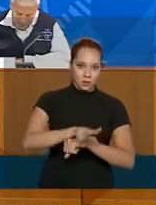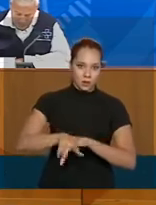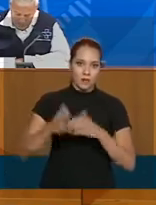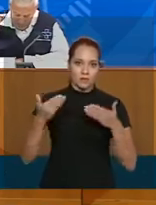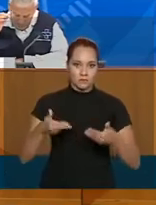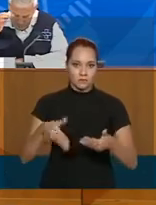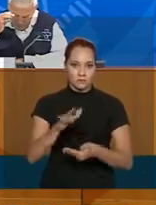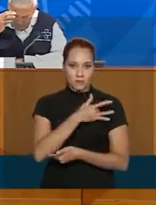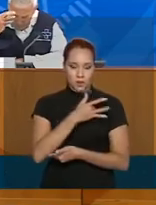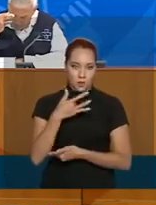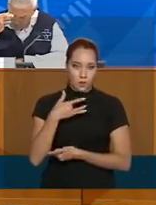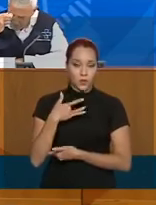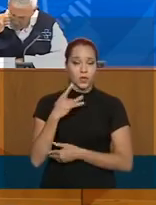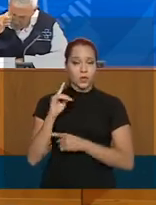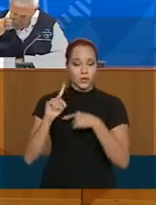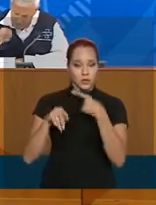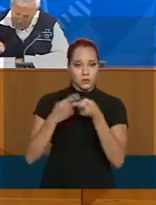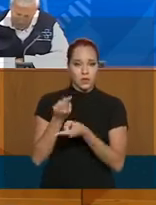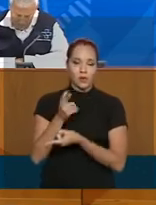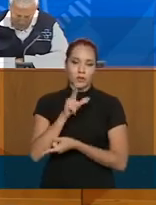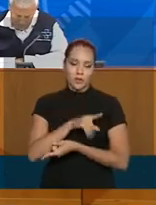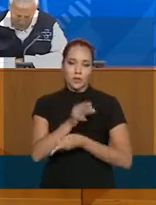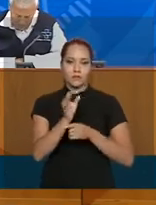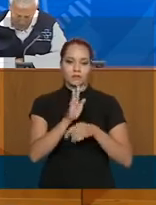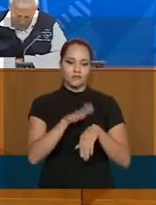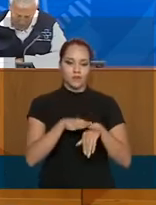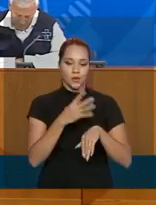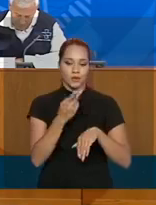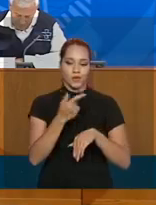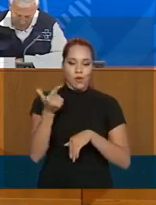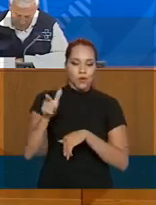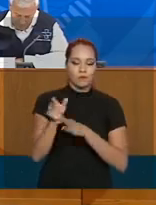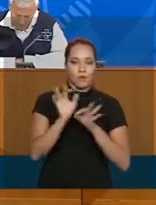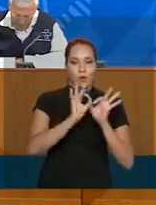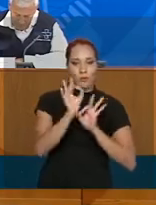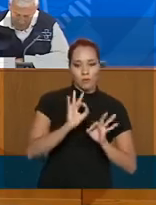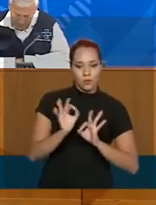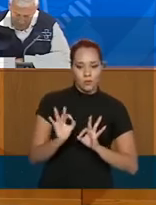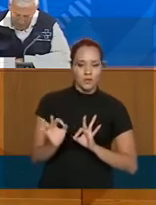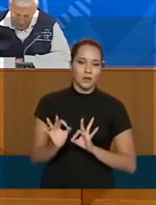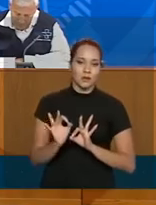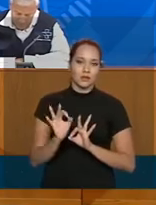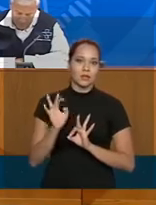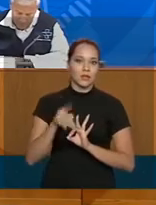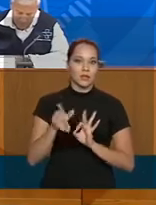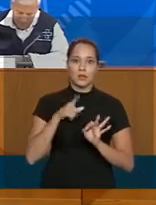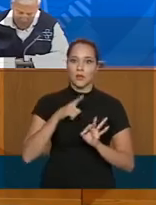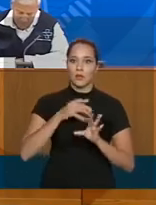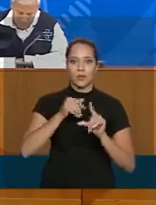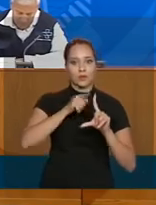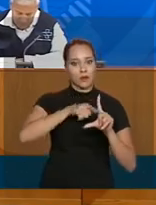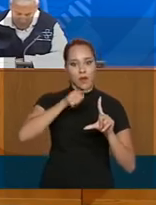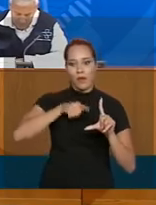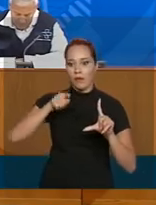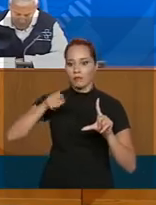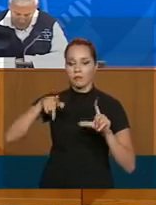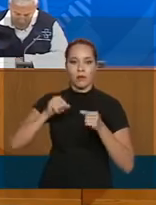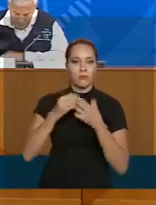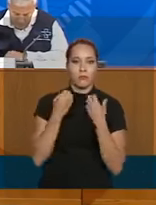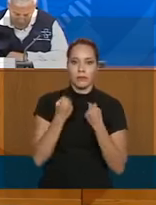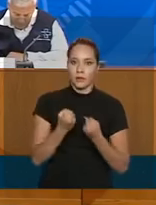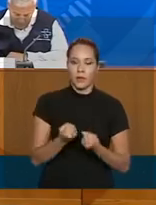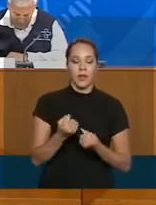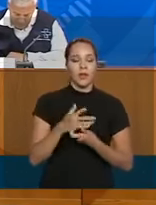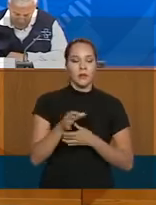da Saúde, enquanto o Strauss vai organizando ali, o do Wanderson tem muito gráfico, deve ser muito pesado, enquanto